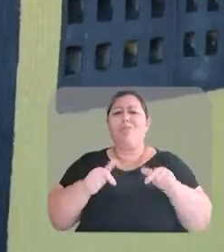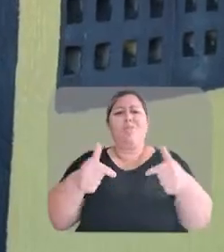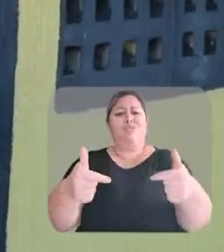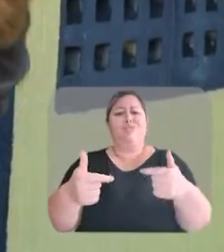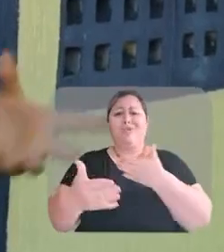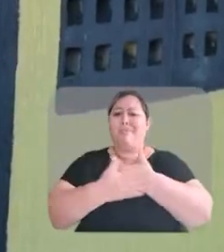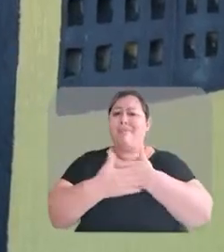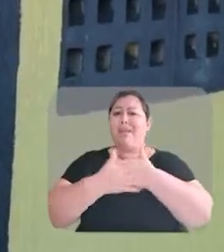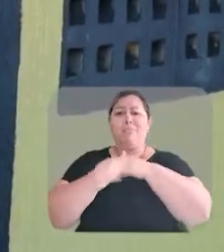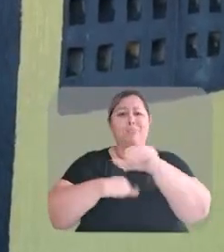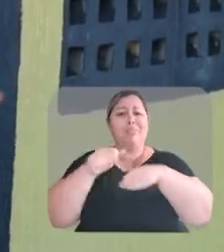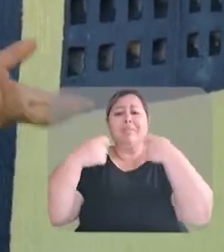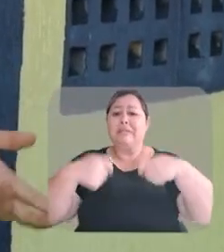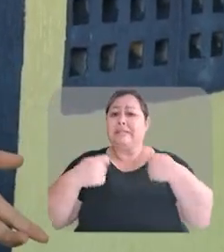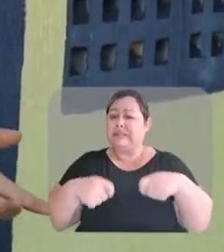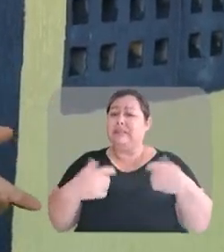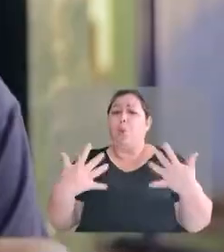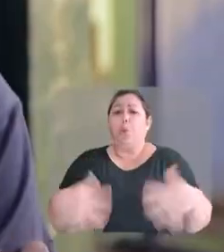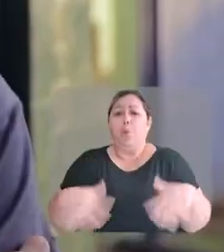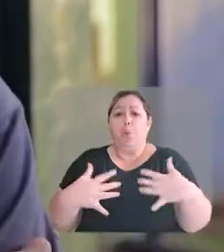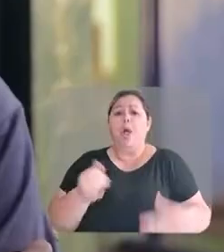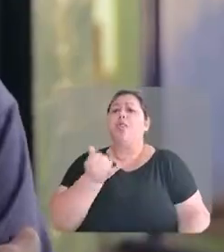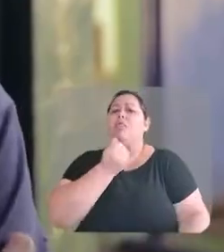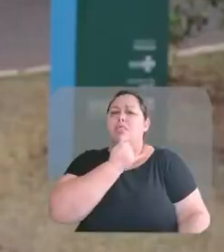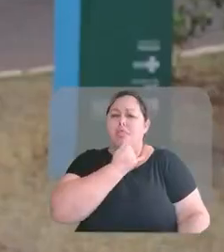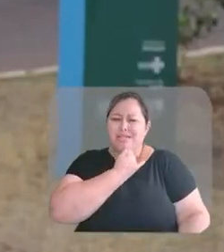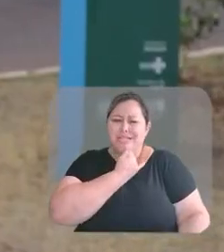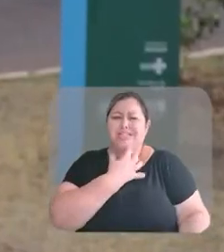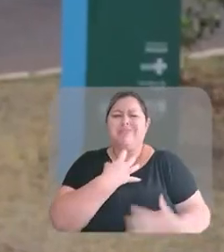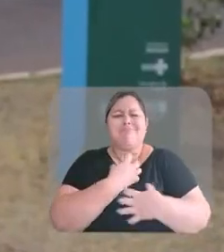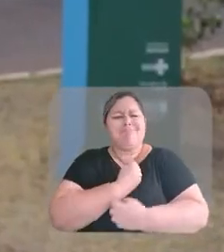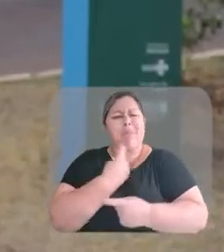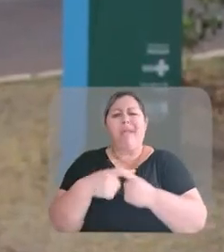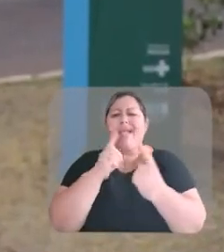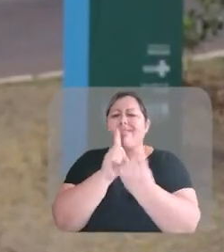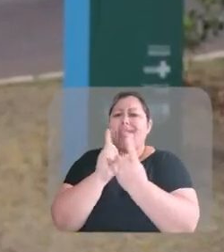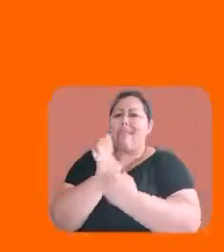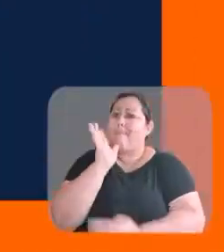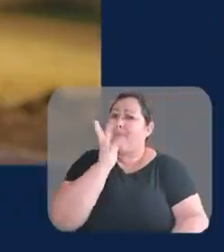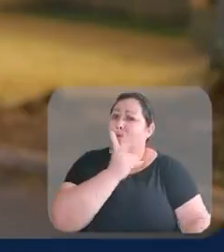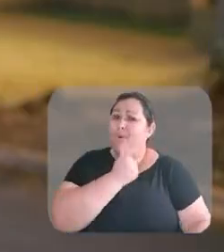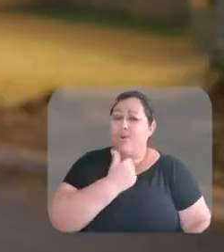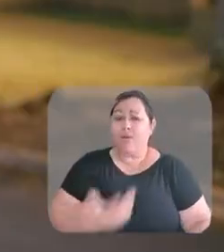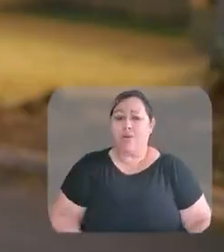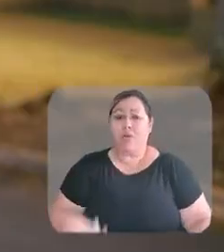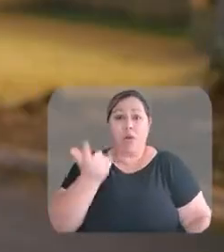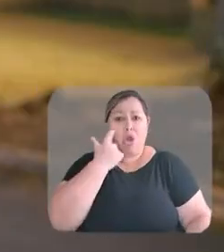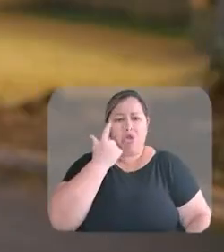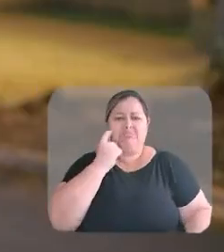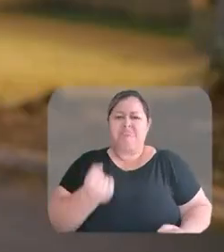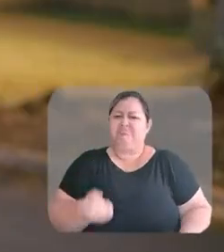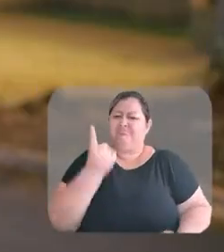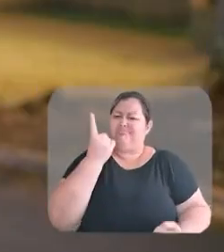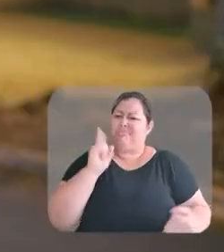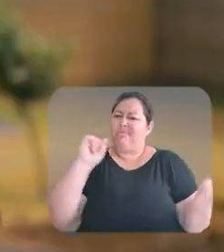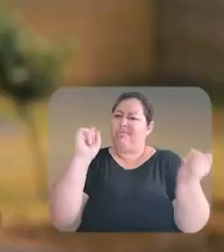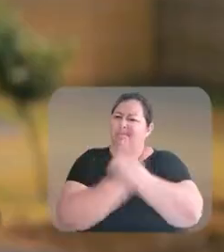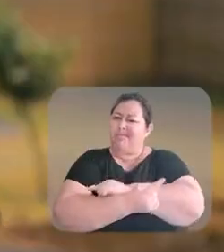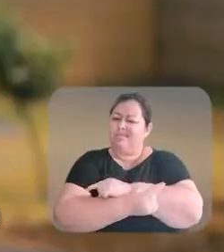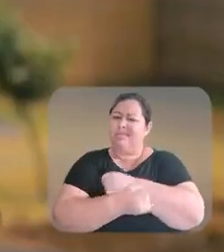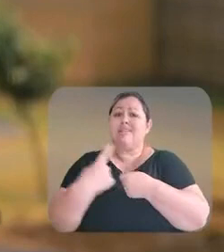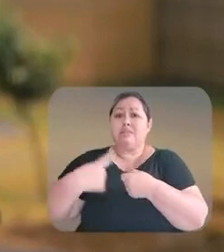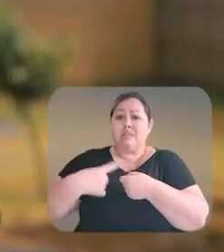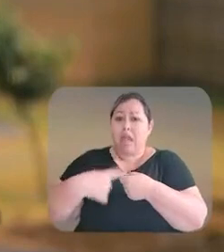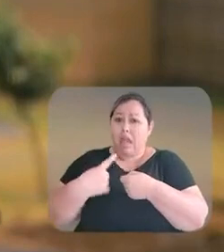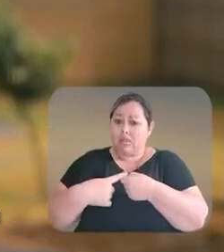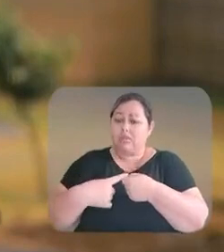atitude, fizessem alguma coisa para o Ribeirão, porque está feio o negócio. É tristeza, né? O sentimento aqui é muito demorado. Pessoal, olha que contradição. A